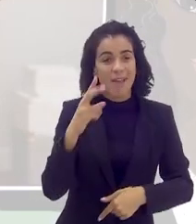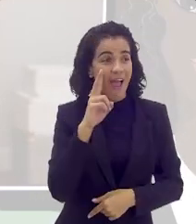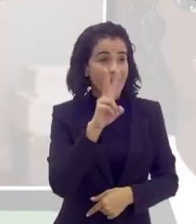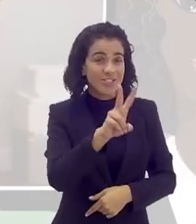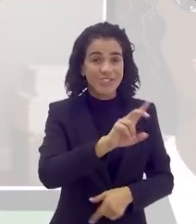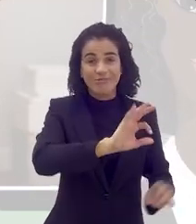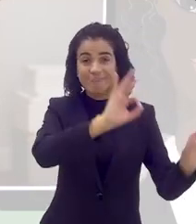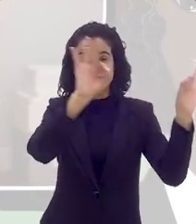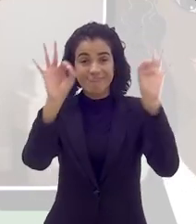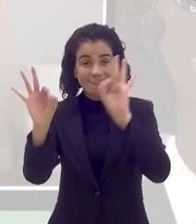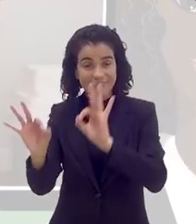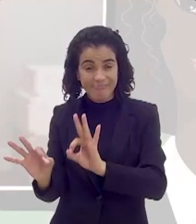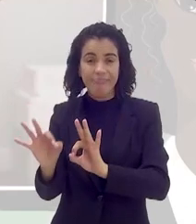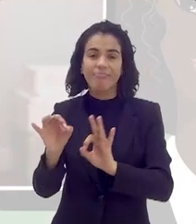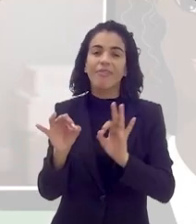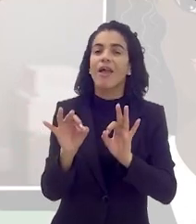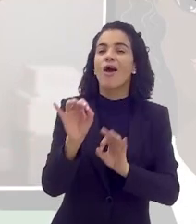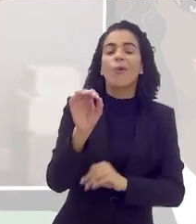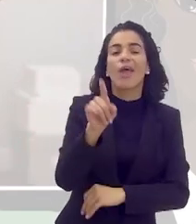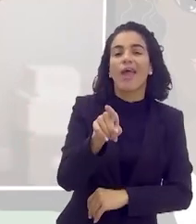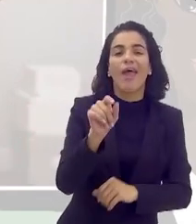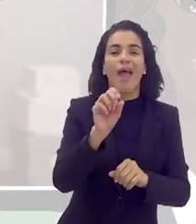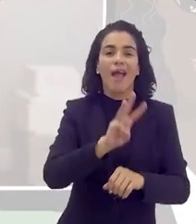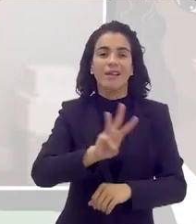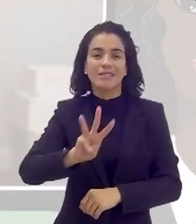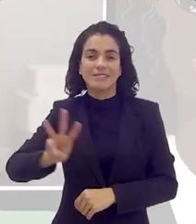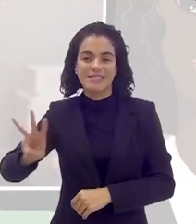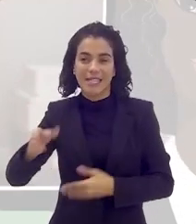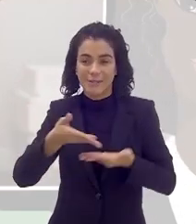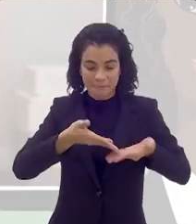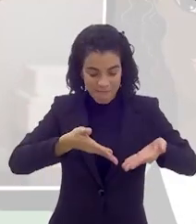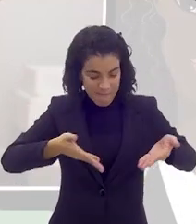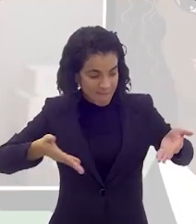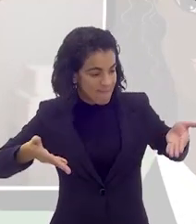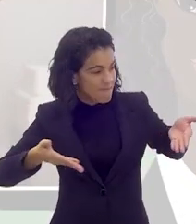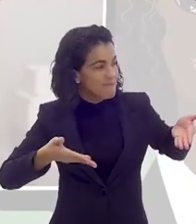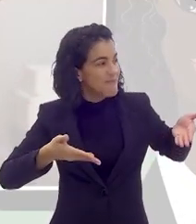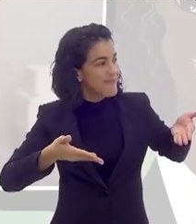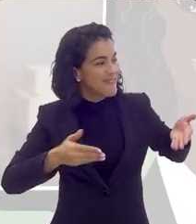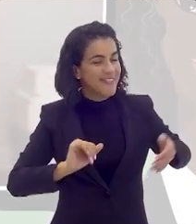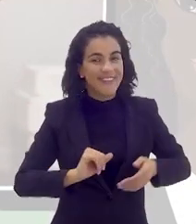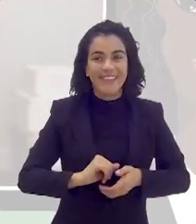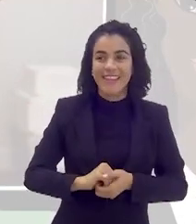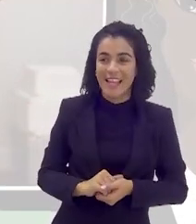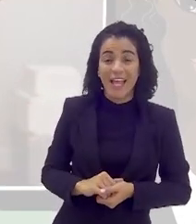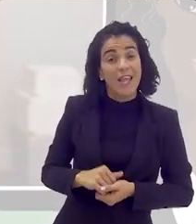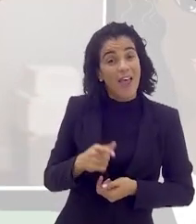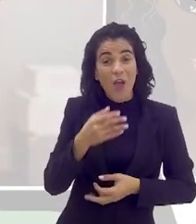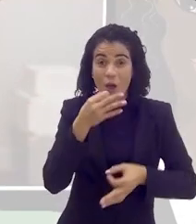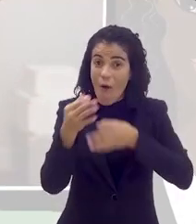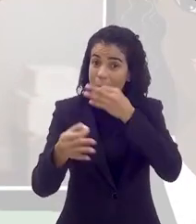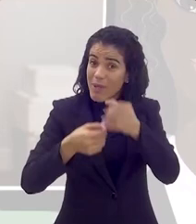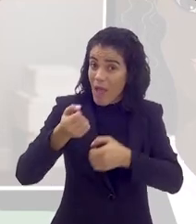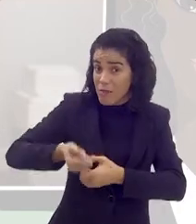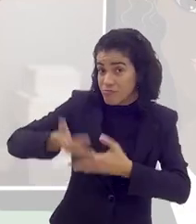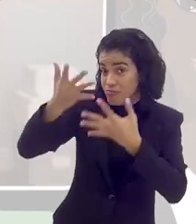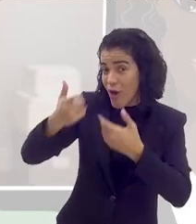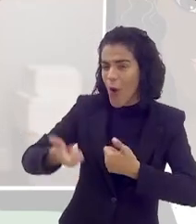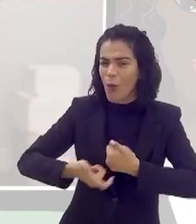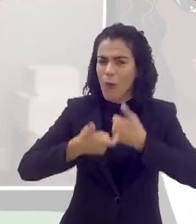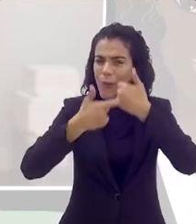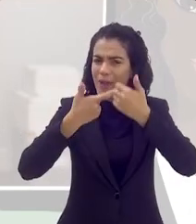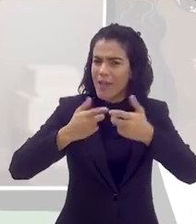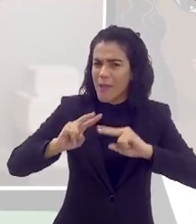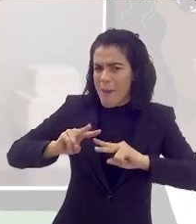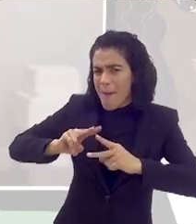atitudes. Para rever o programa, basta acessar o site alerje.rj.gov.br. Deixe seu